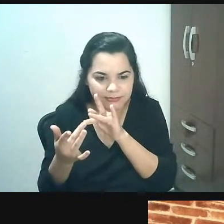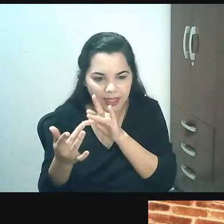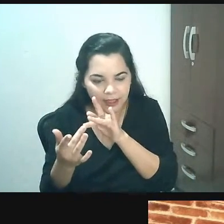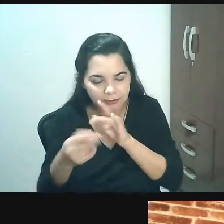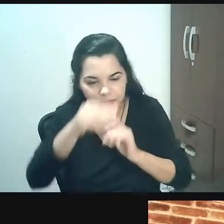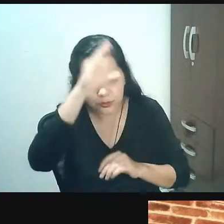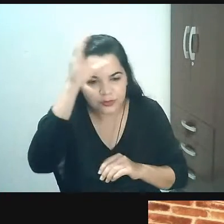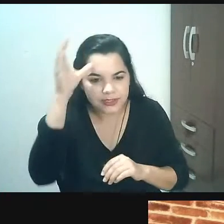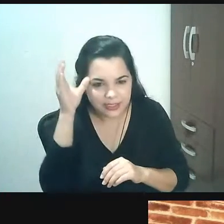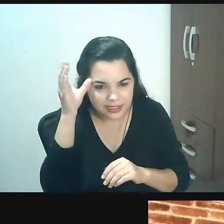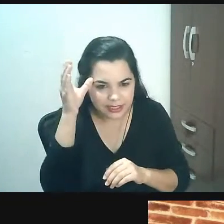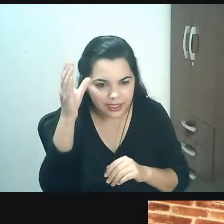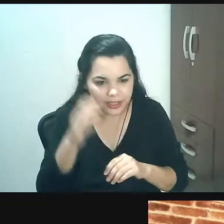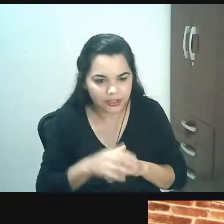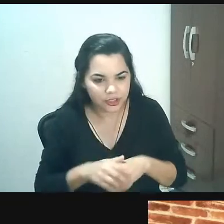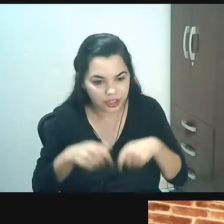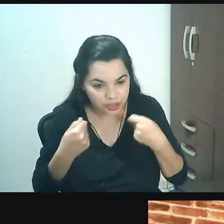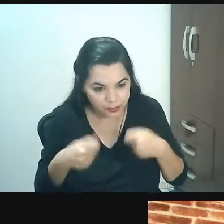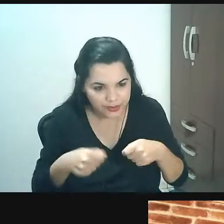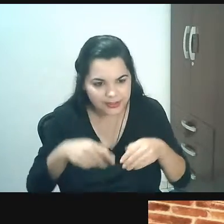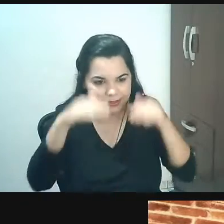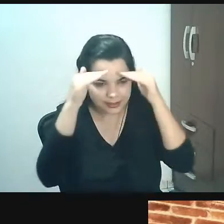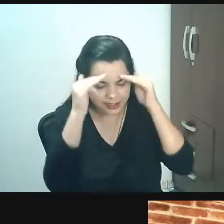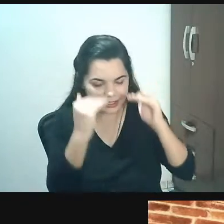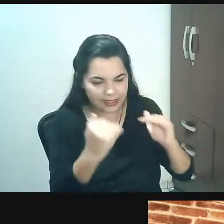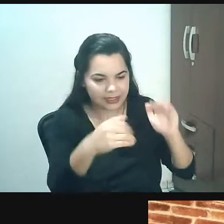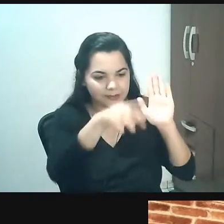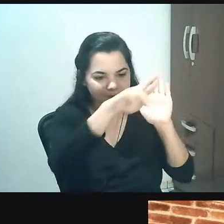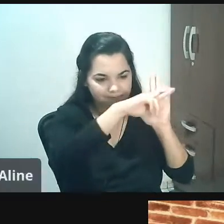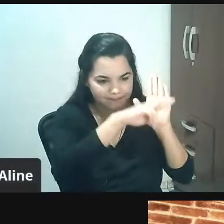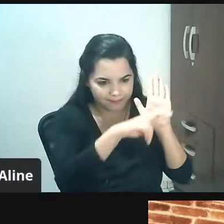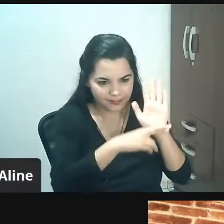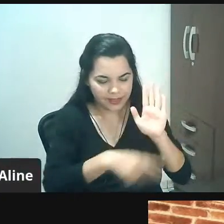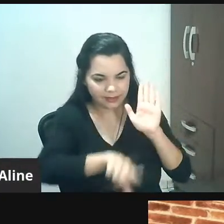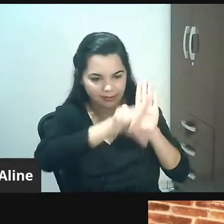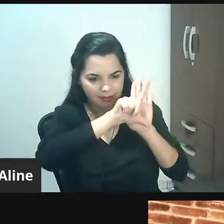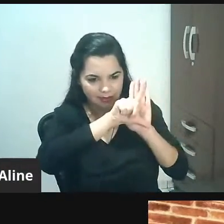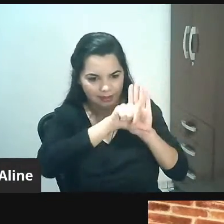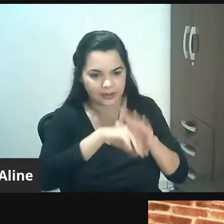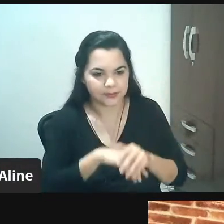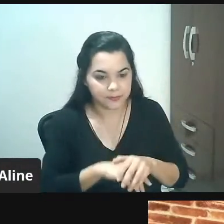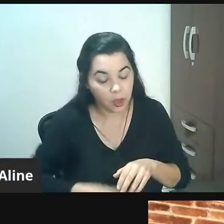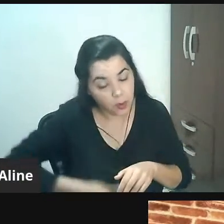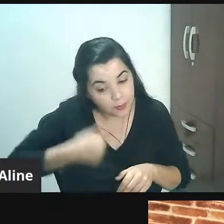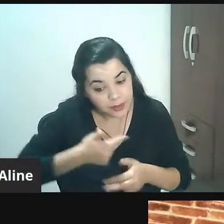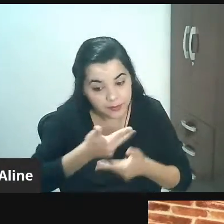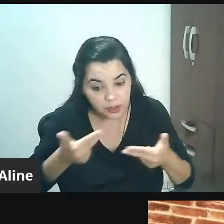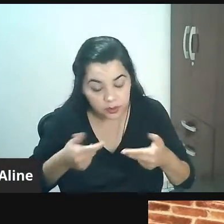termos que cumprir a legislação primeira coisa é conhecer a legislação